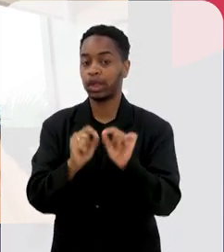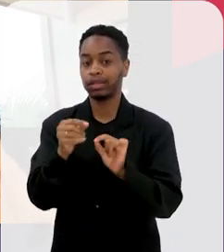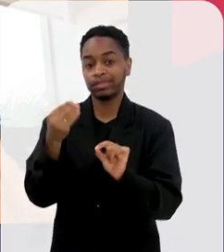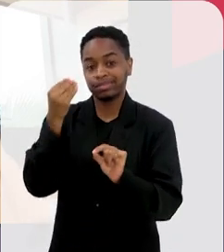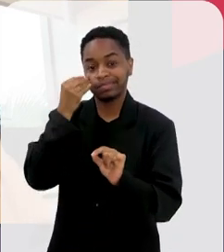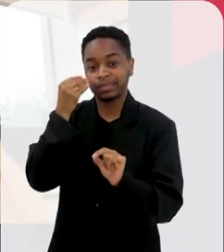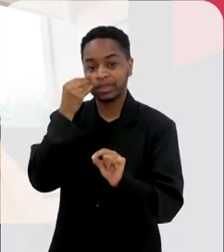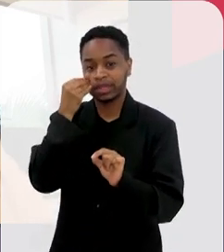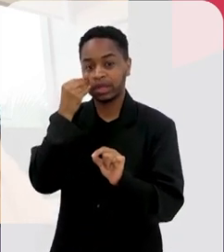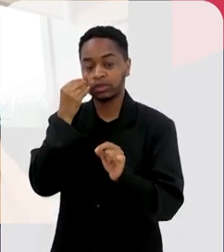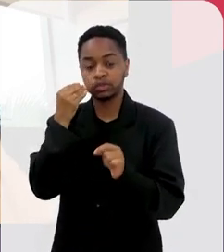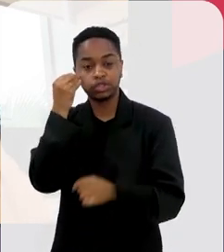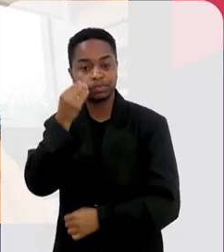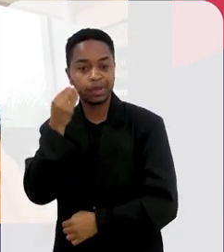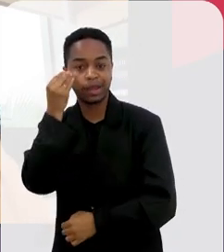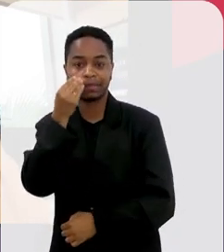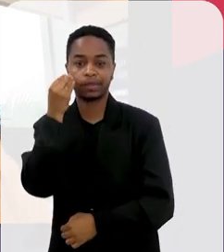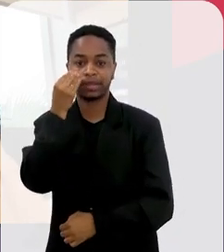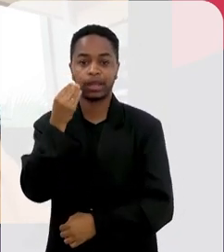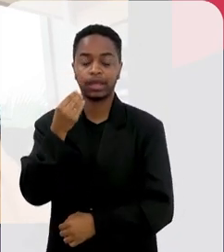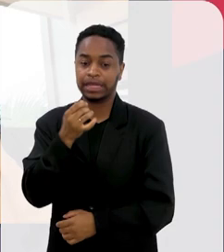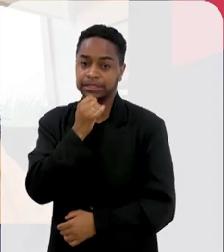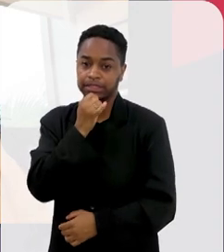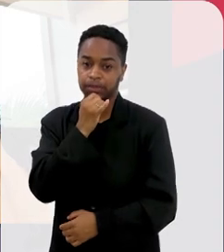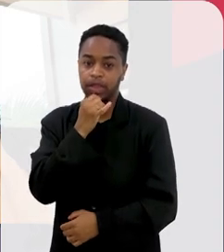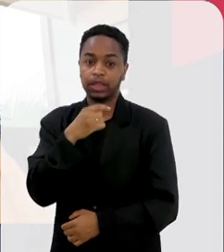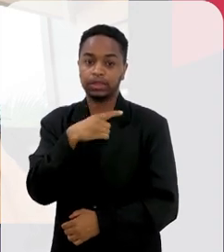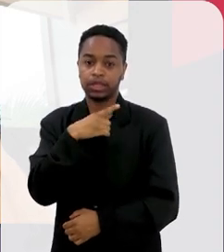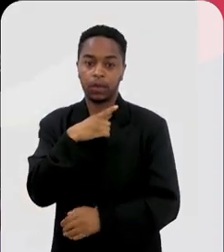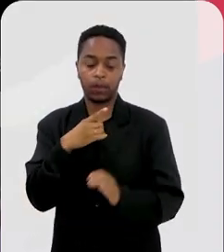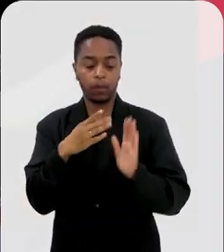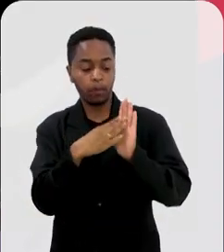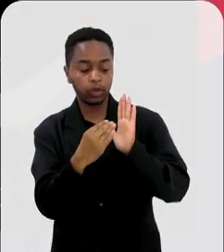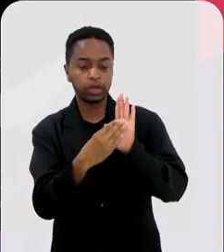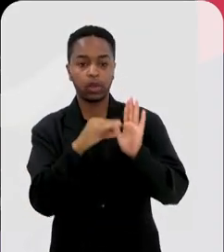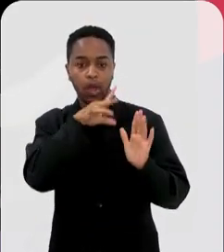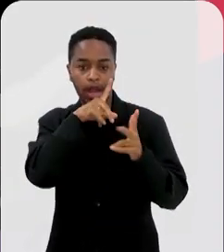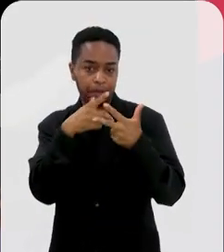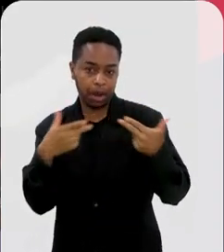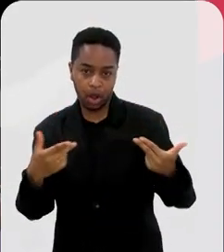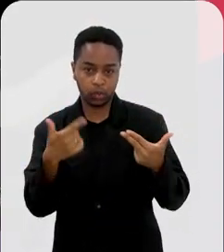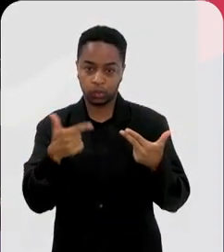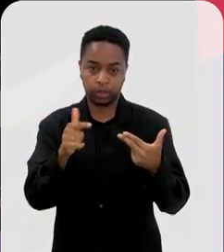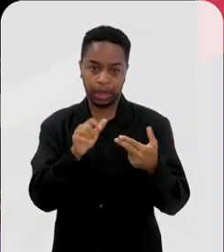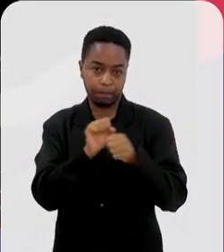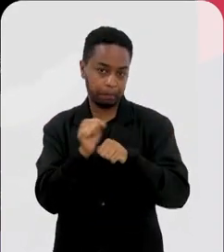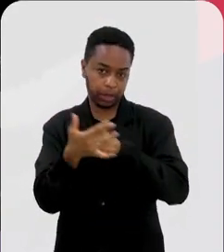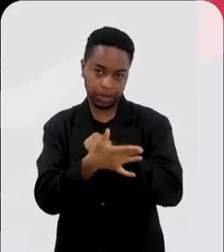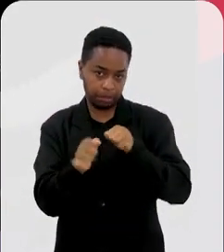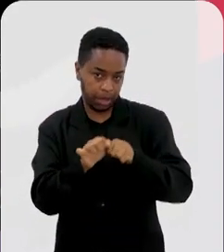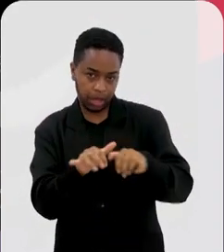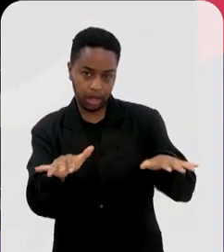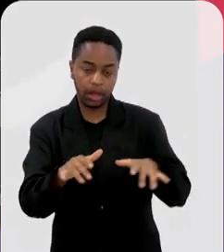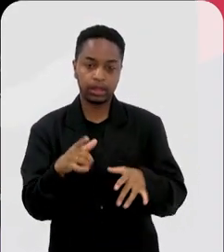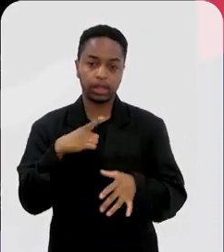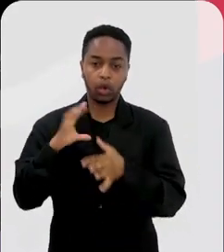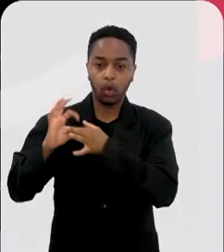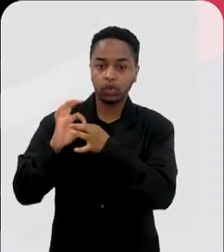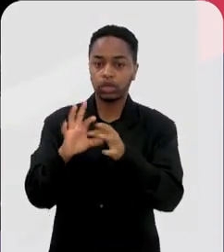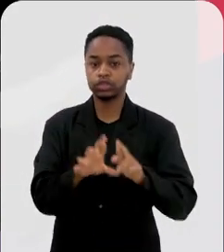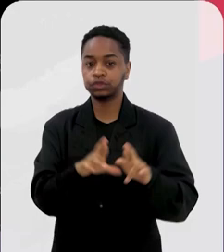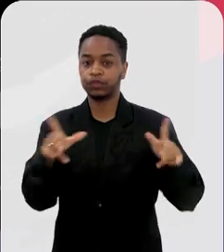é tentando ver se no modelo experimental em que a gente isola toda essa condição da pandemia, do animal, do camundongo, do